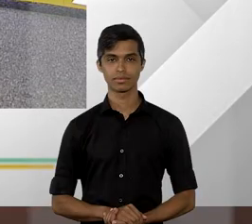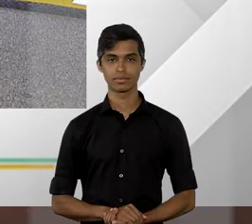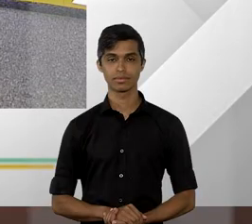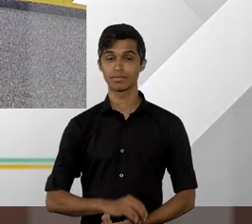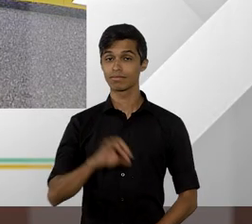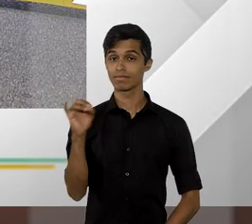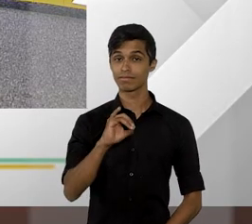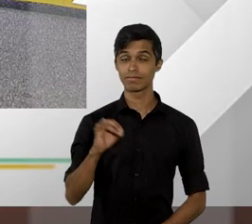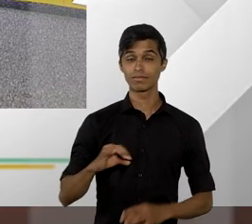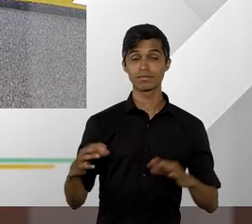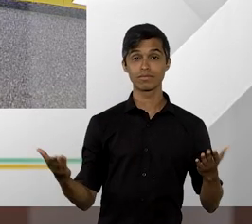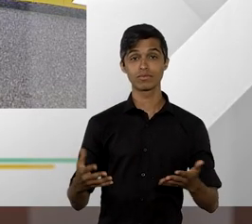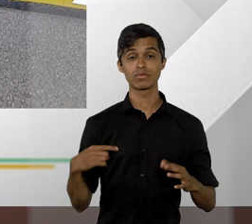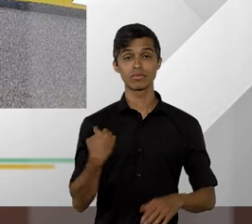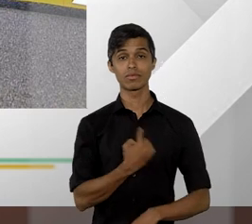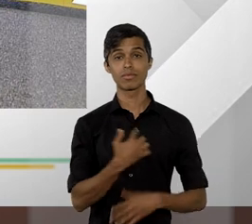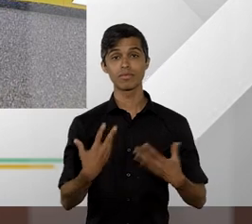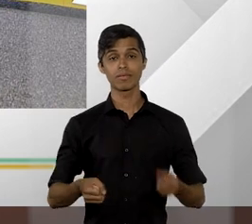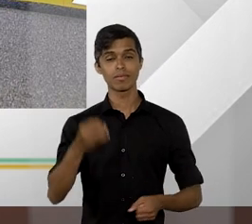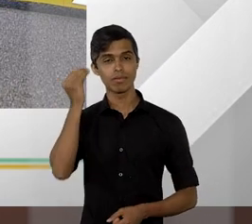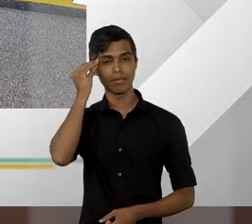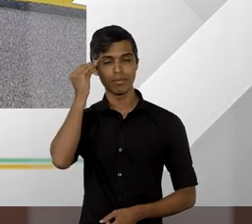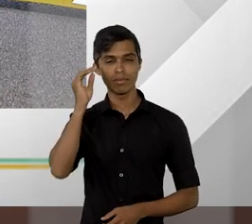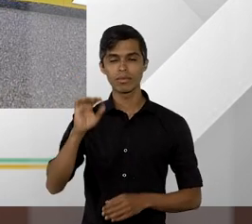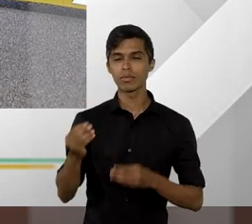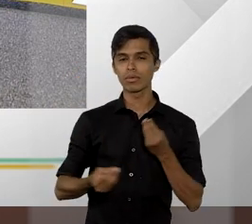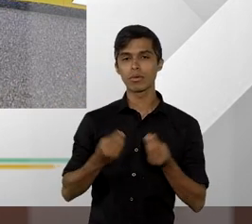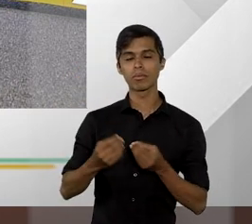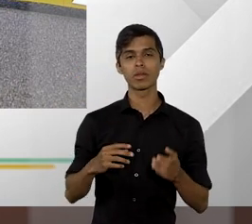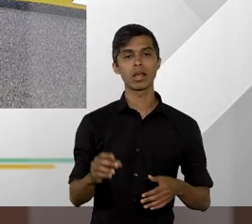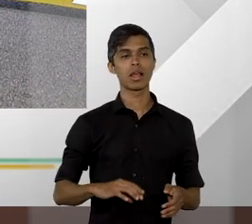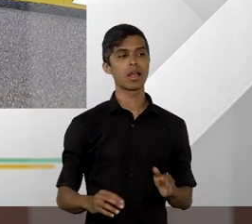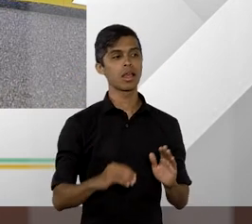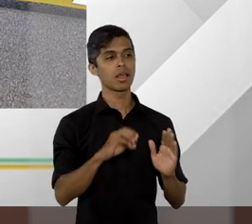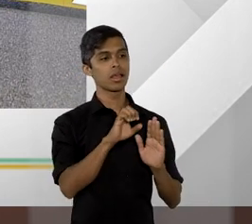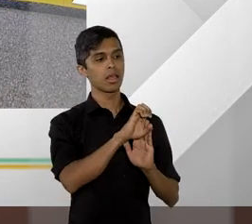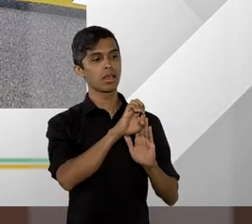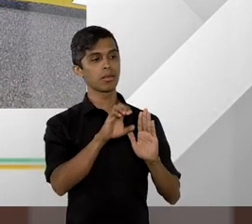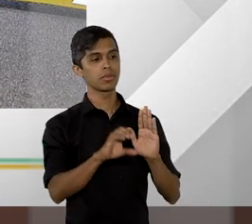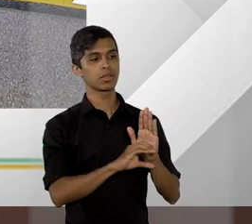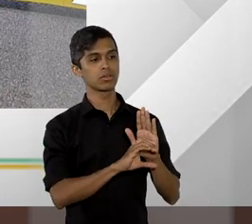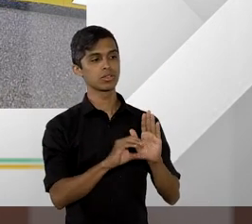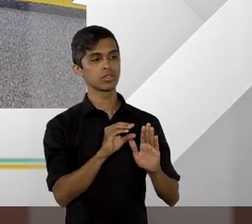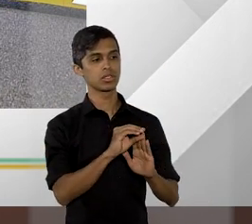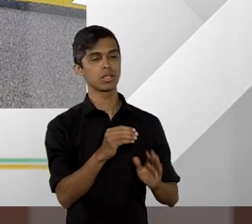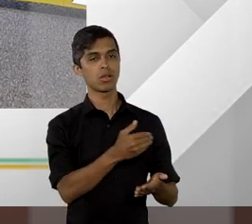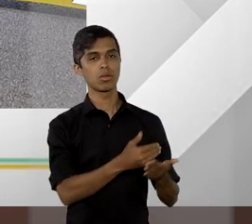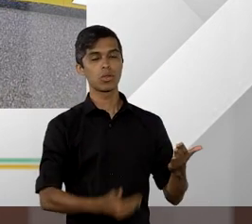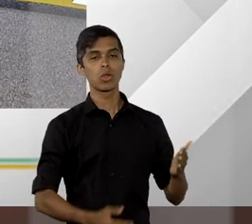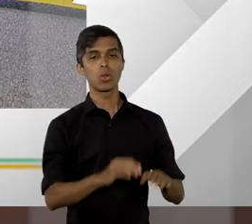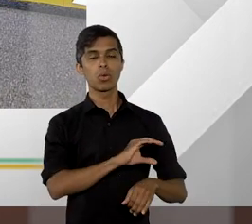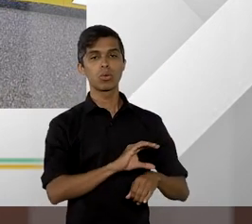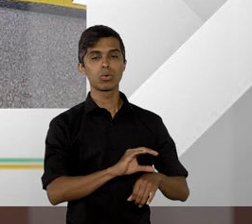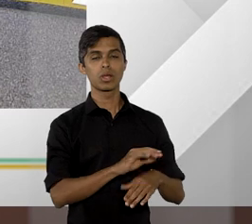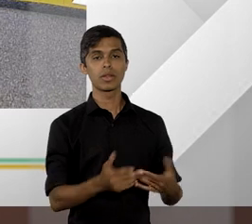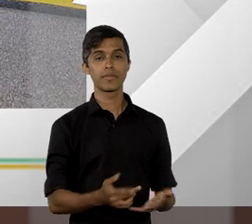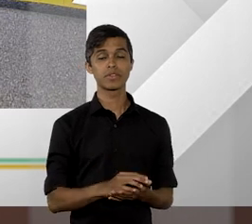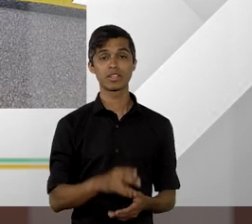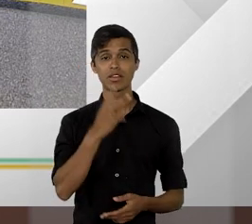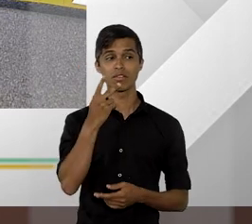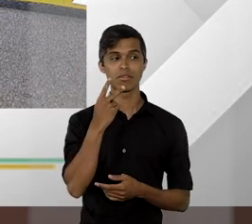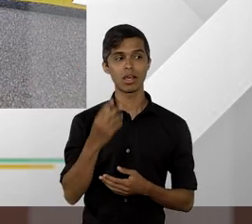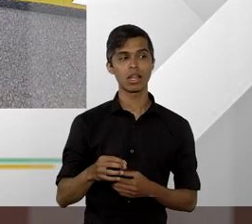Olá pessoal, hoje nós vamos entender direito sobre a Emenda Constitucional 125, que cria o chamado Filtro da